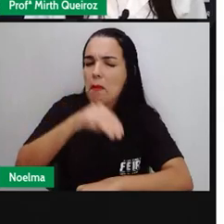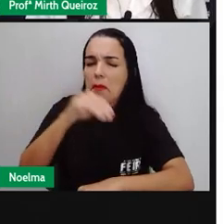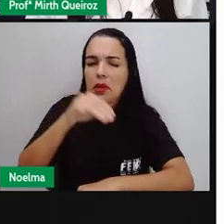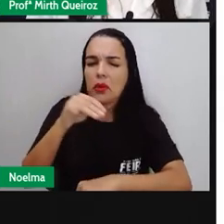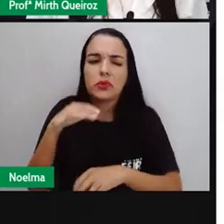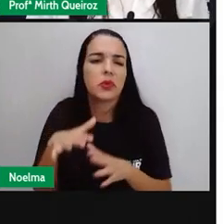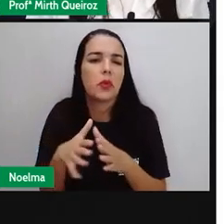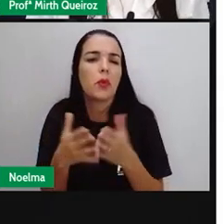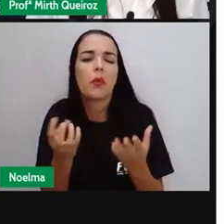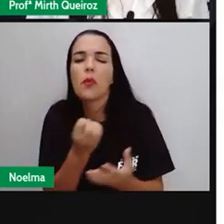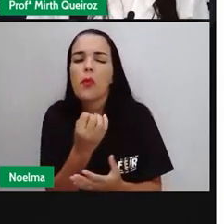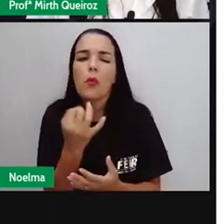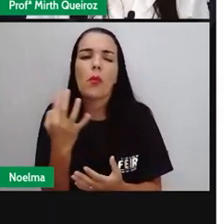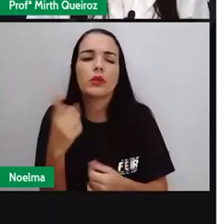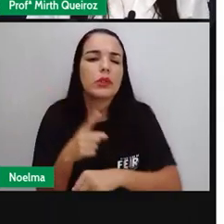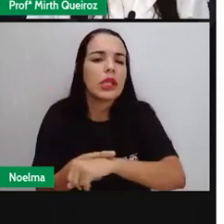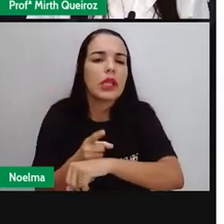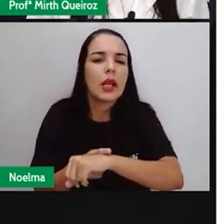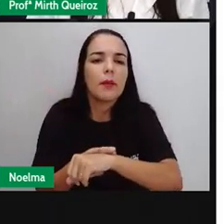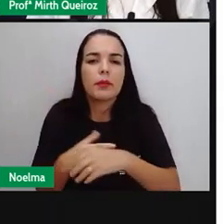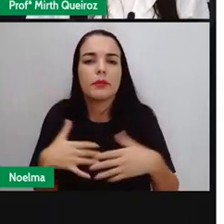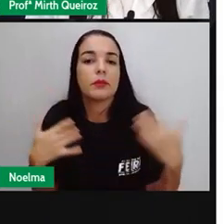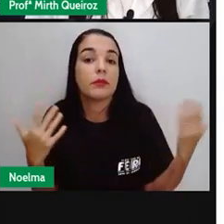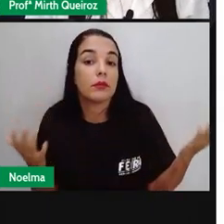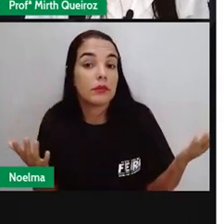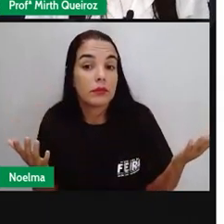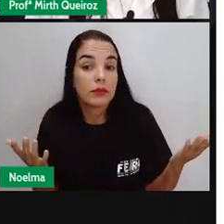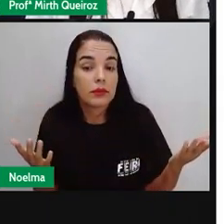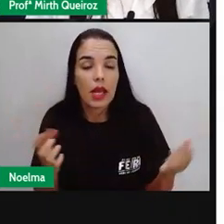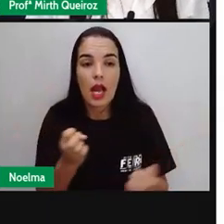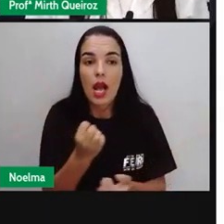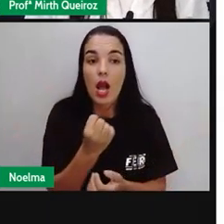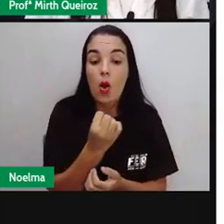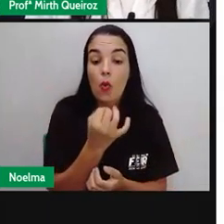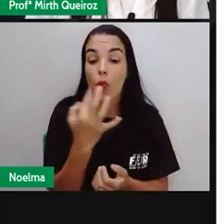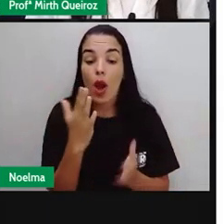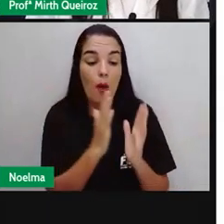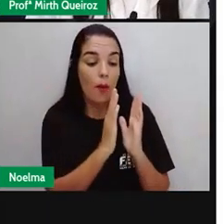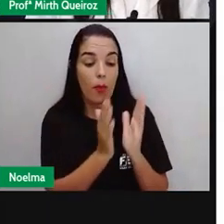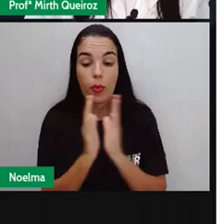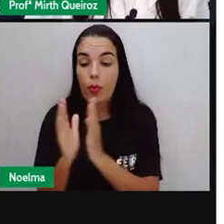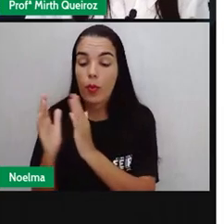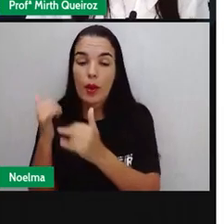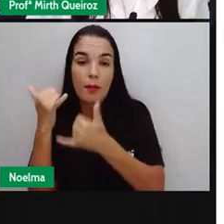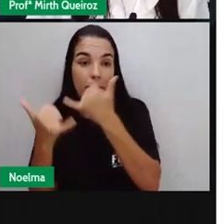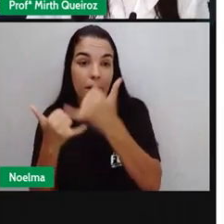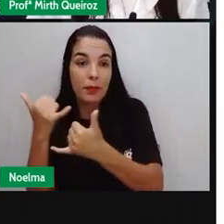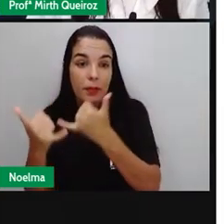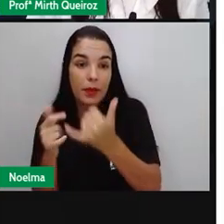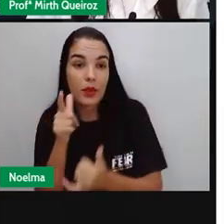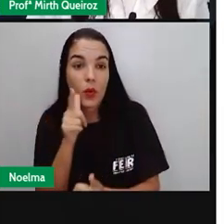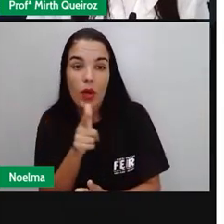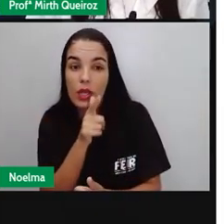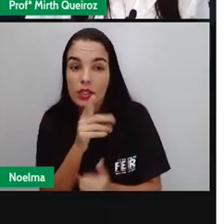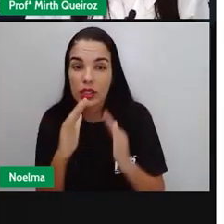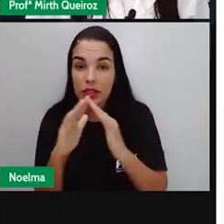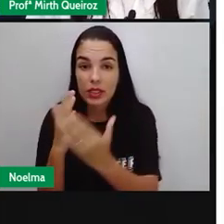casa De vocês? Quanto tempo Que vocês gastam? Qual é o período De duração Do recreio Na escola De vocês?